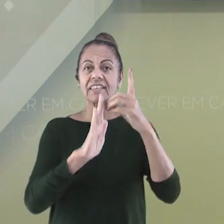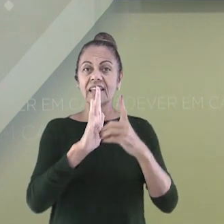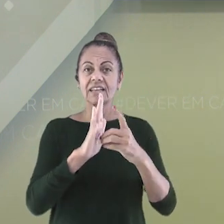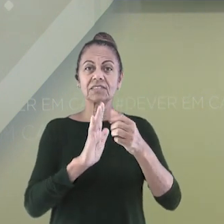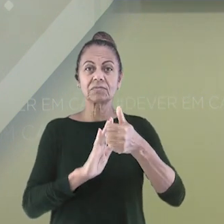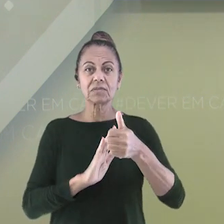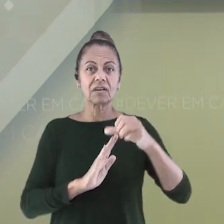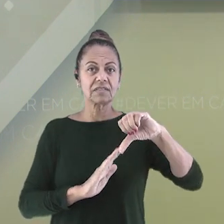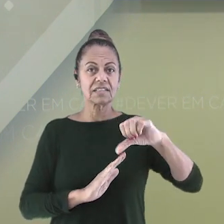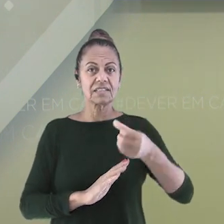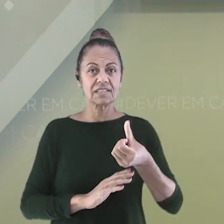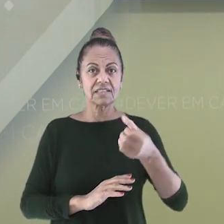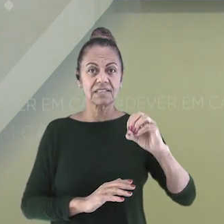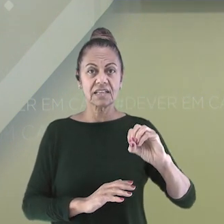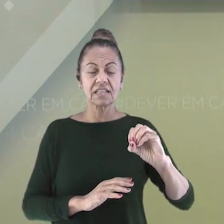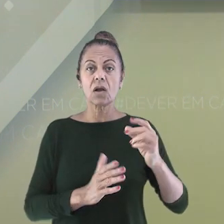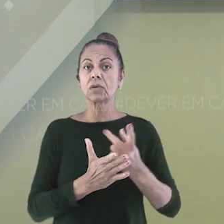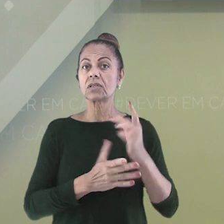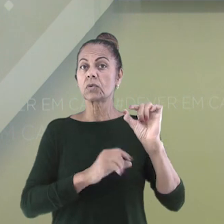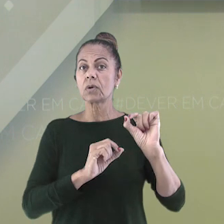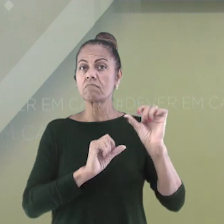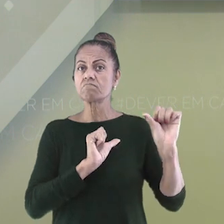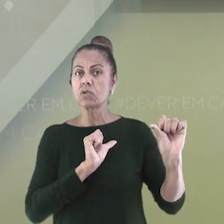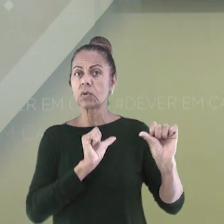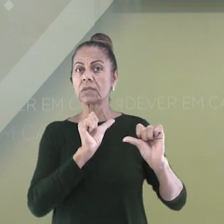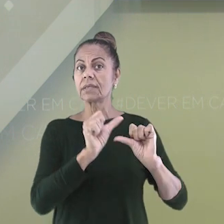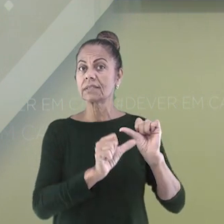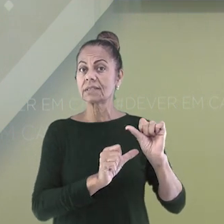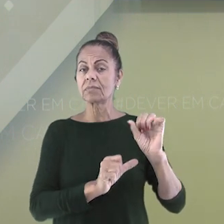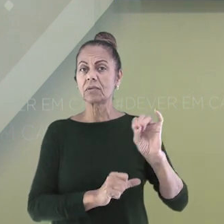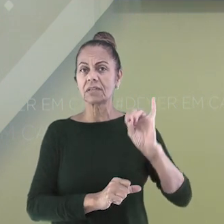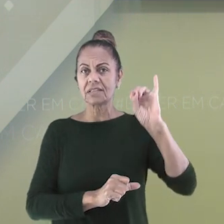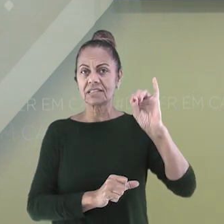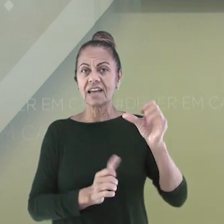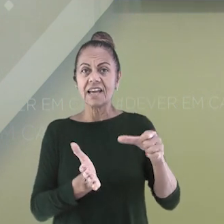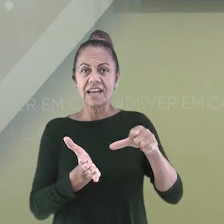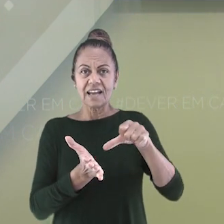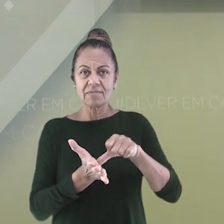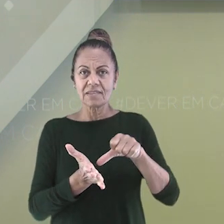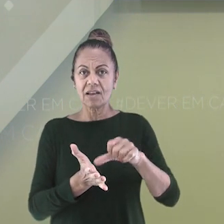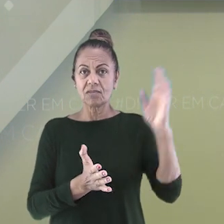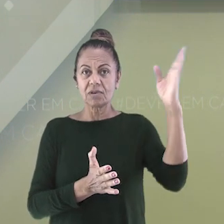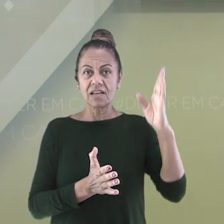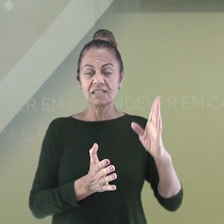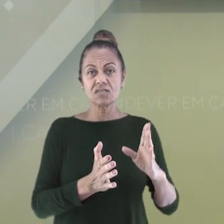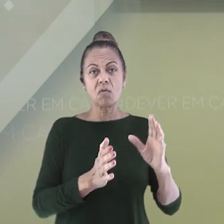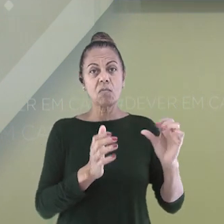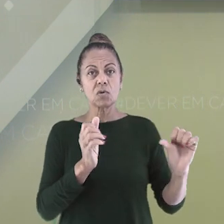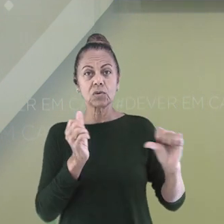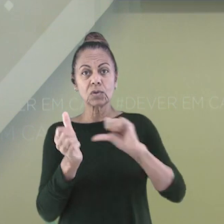aconteceu uma mudança importante. A capital do Brasil foi transferida para Brasília.